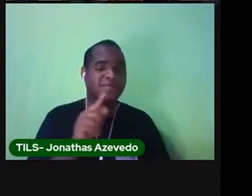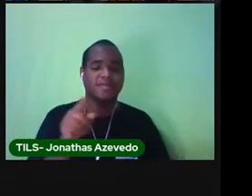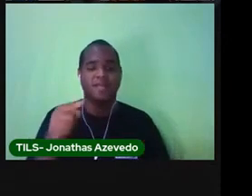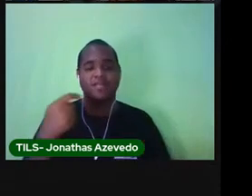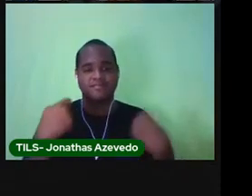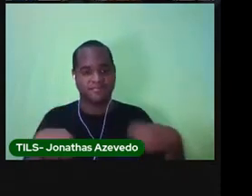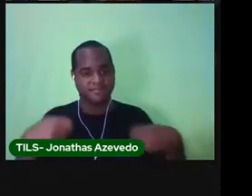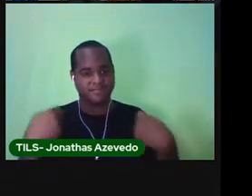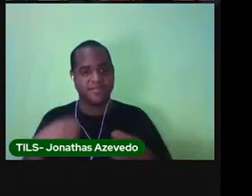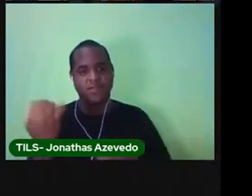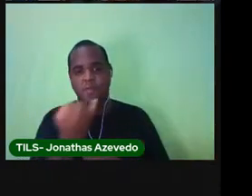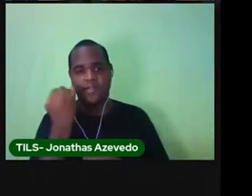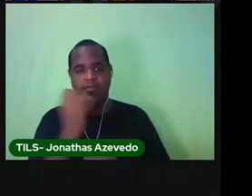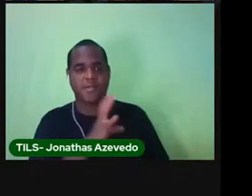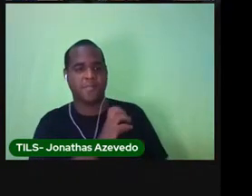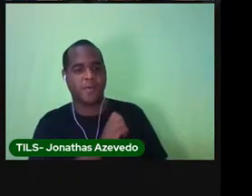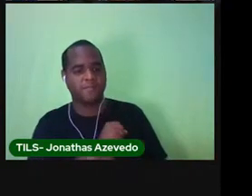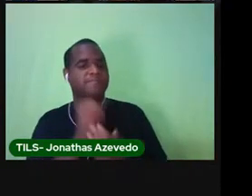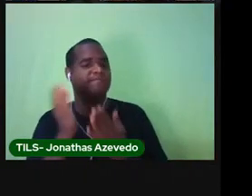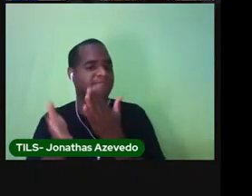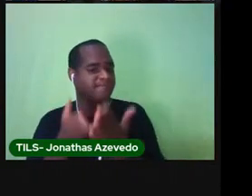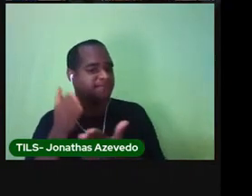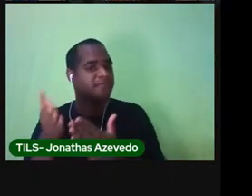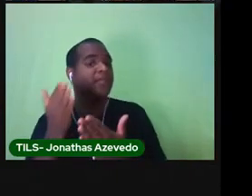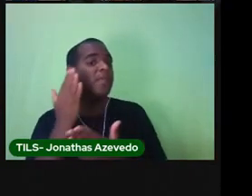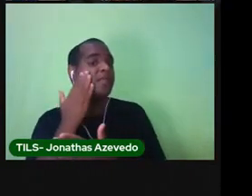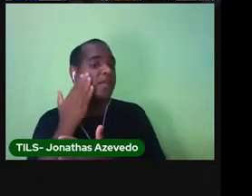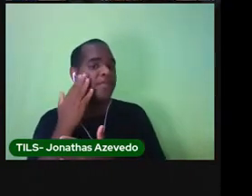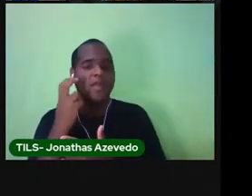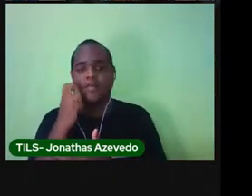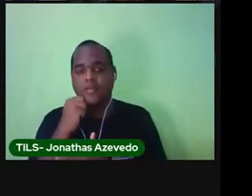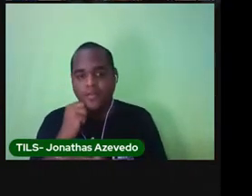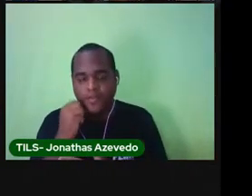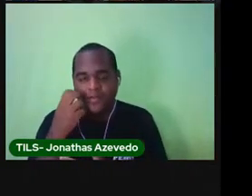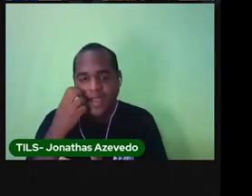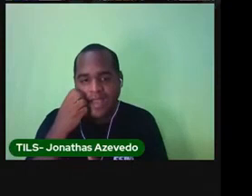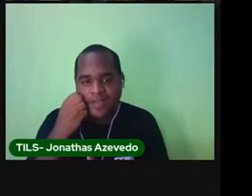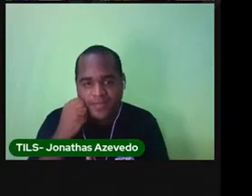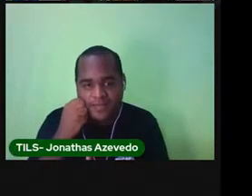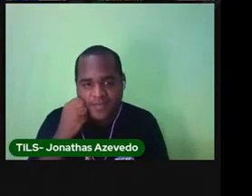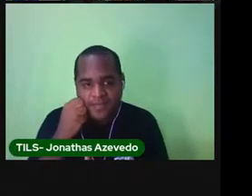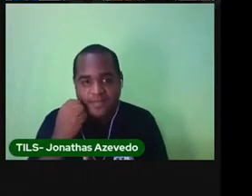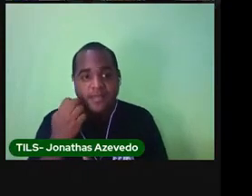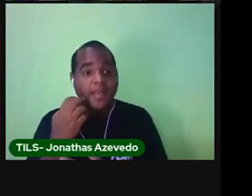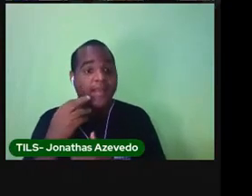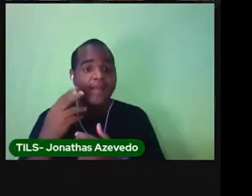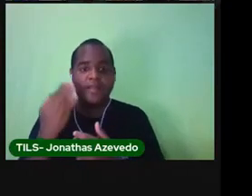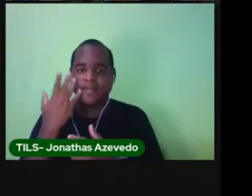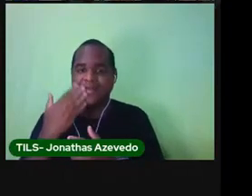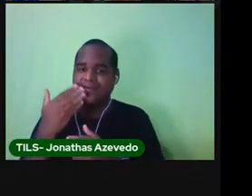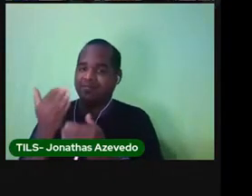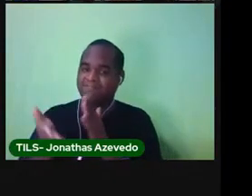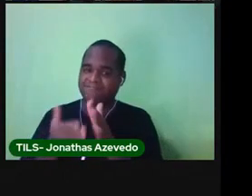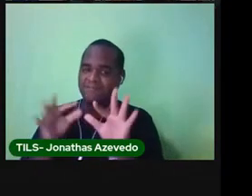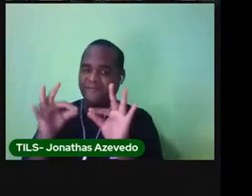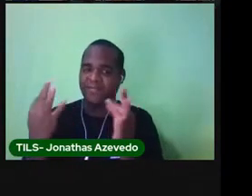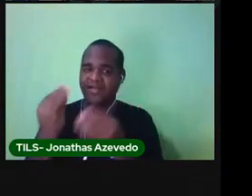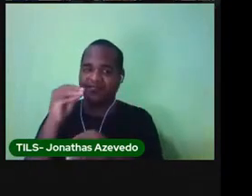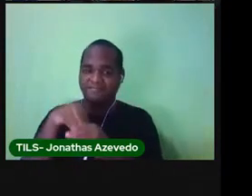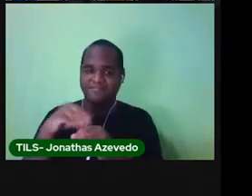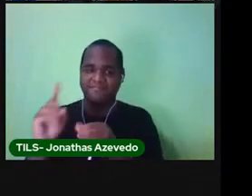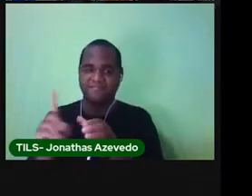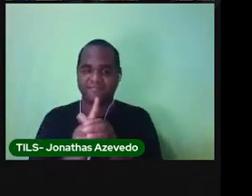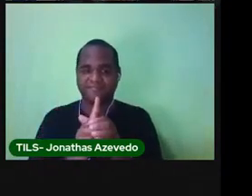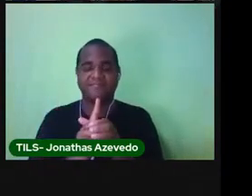precisa ser amada. Então, eles adotam a criança e essa criança passa a fazer parte dessa família.